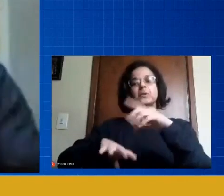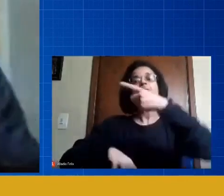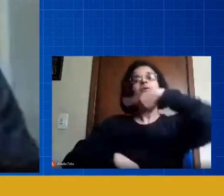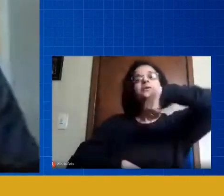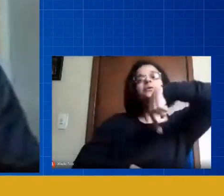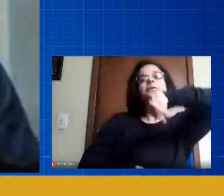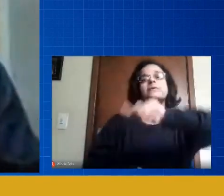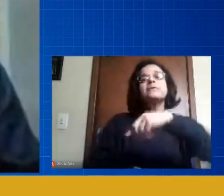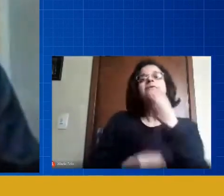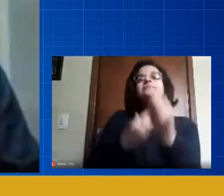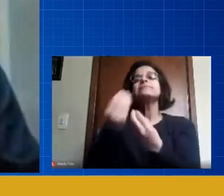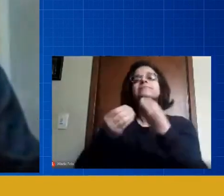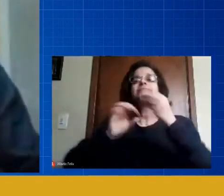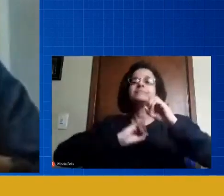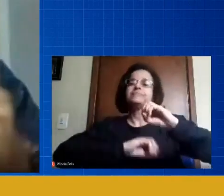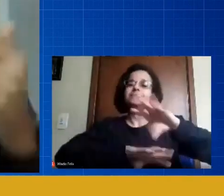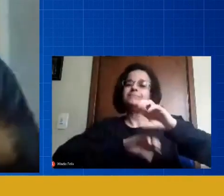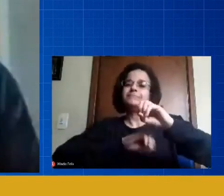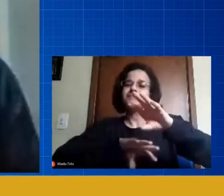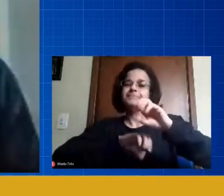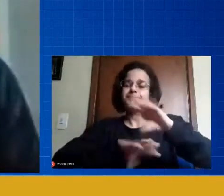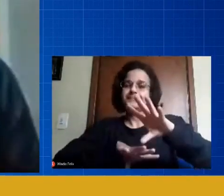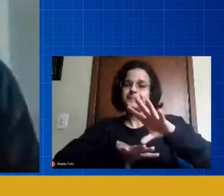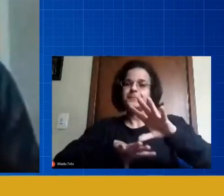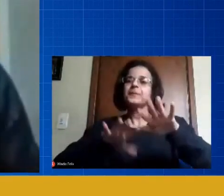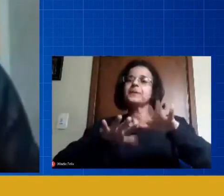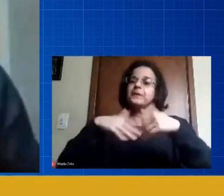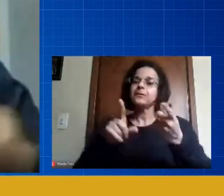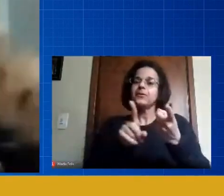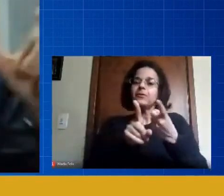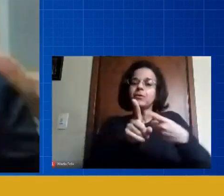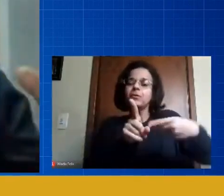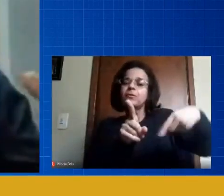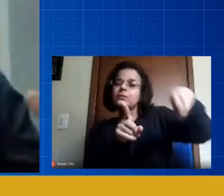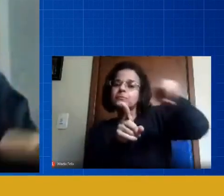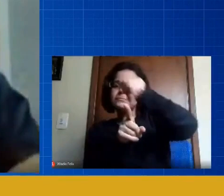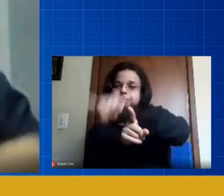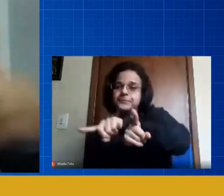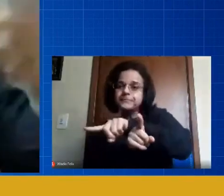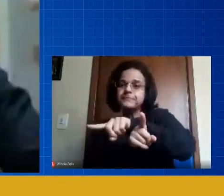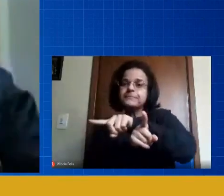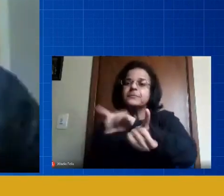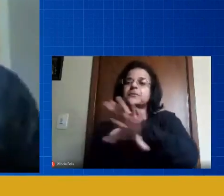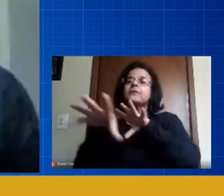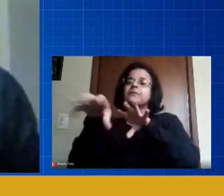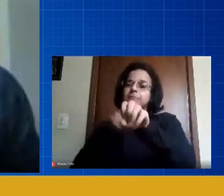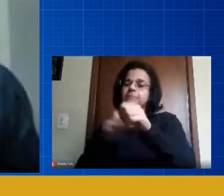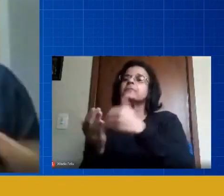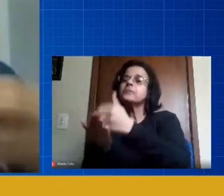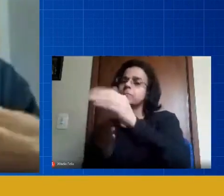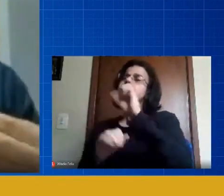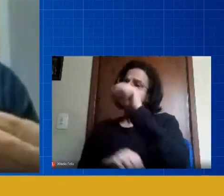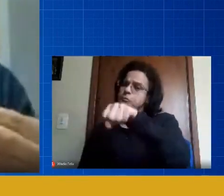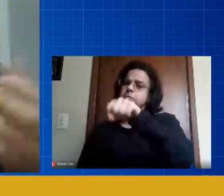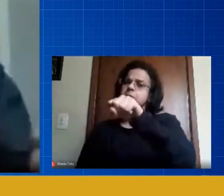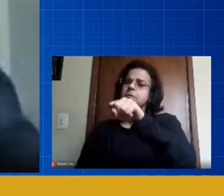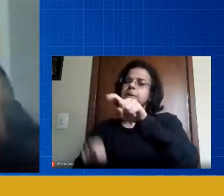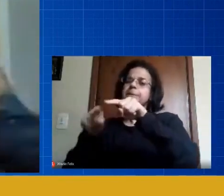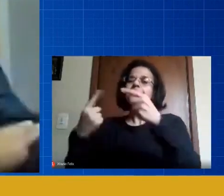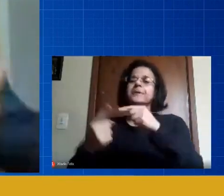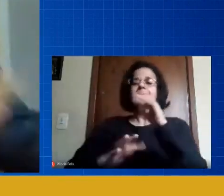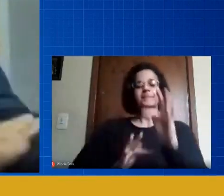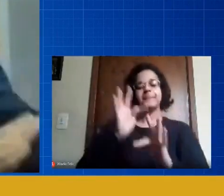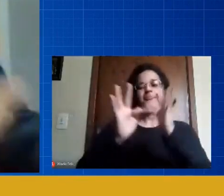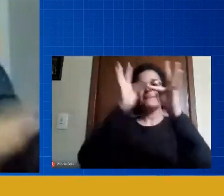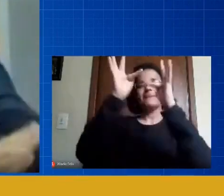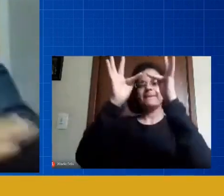de ensinar entendeu então vamos voltar as formações continuadas depois desse processo vamos só que a tecnologia